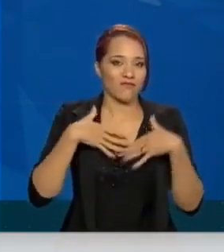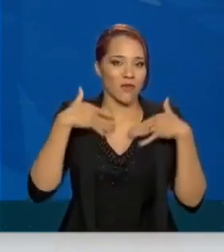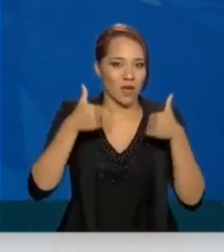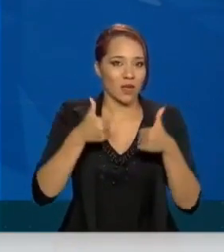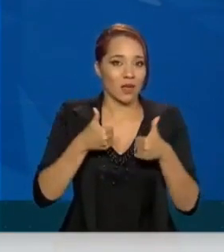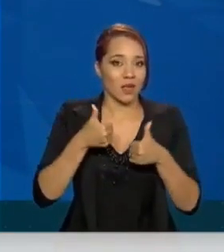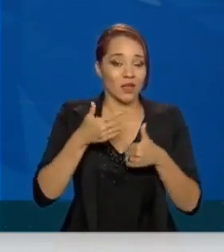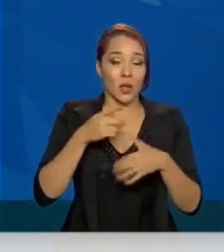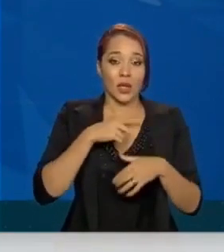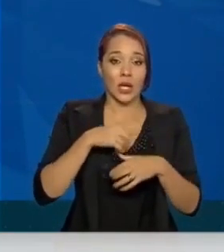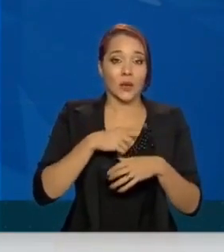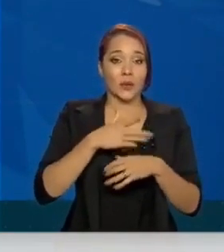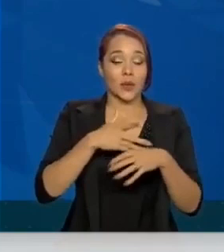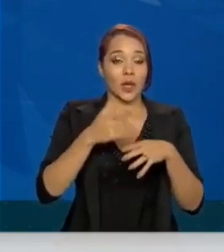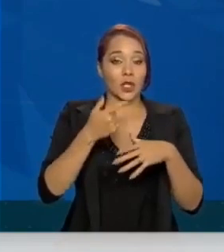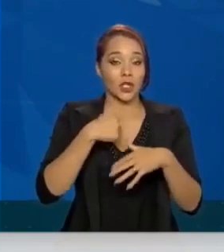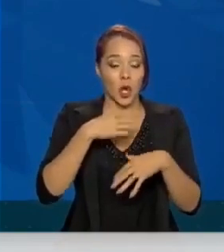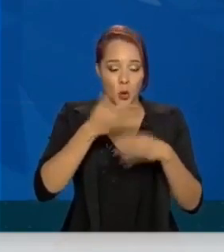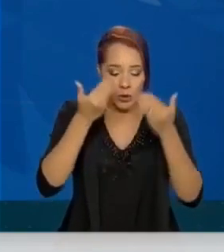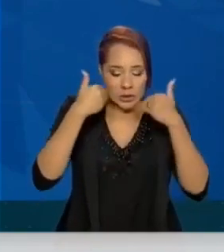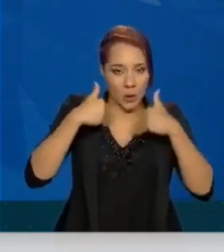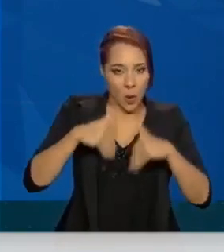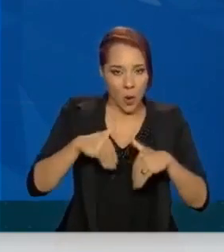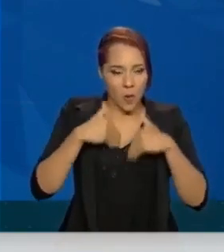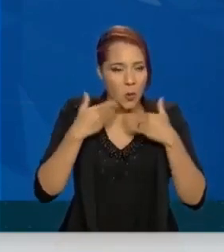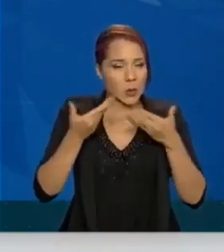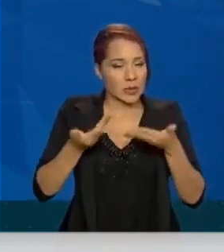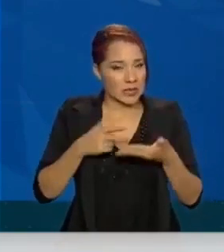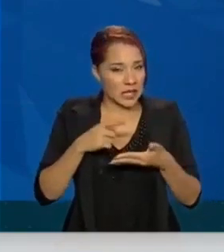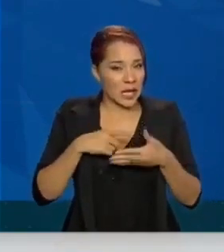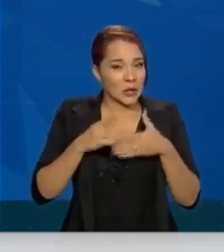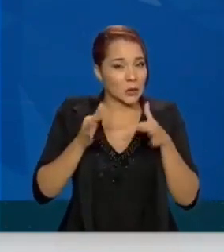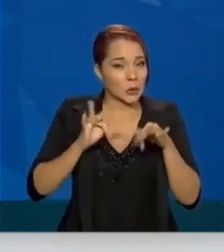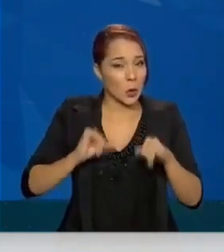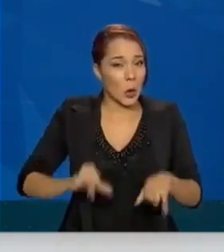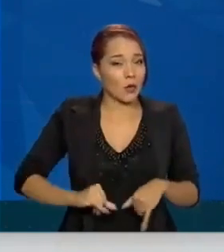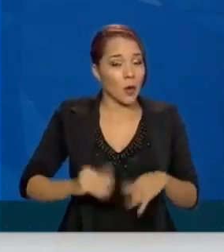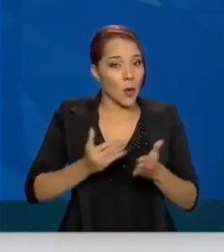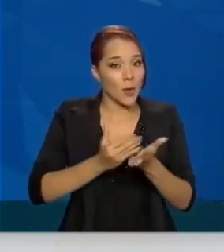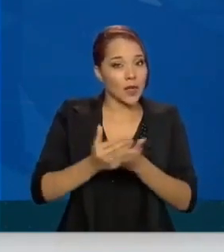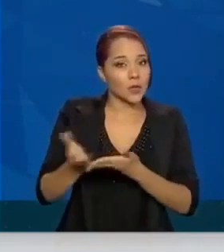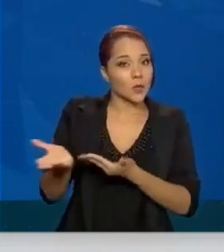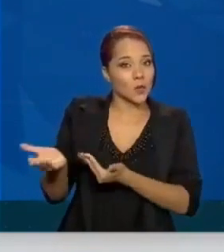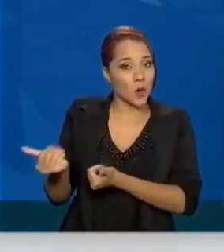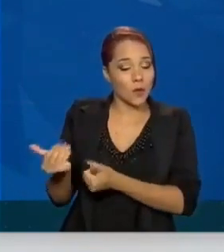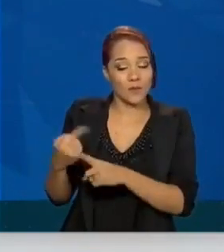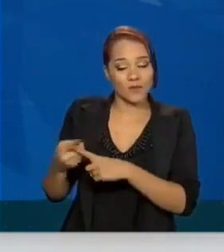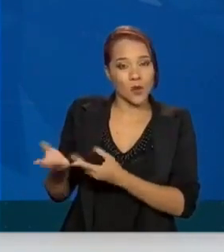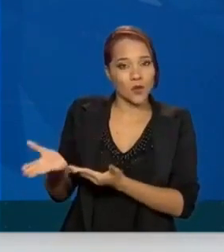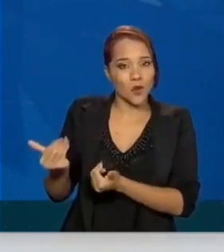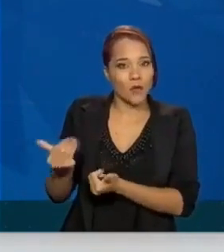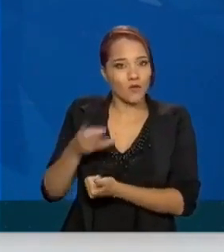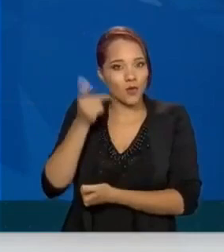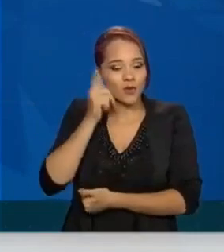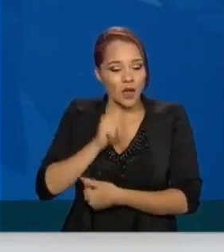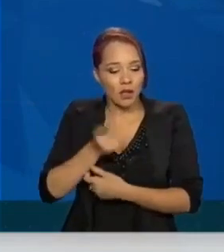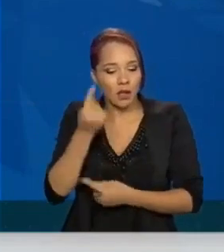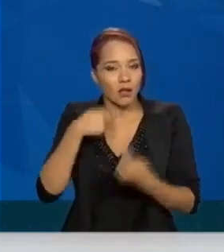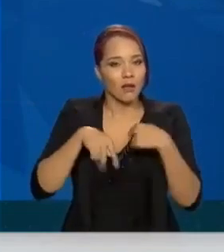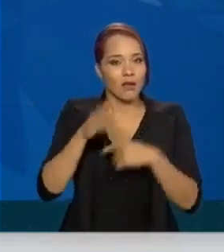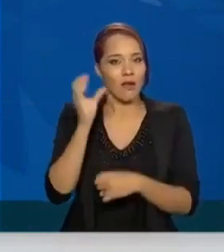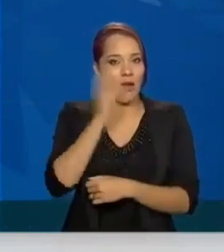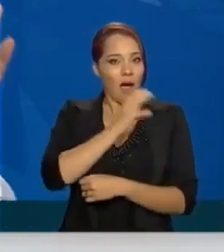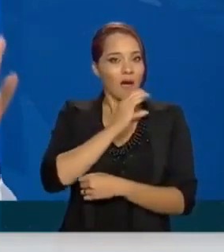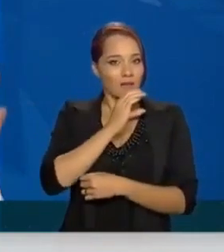primeira onda, o sistema sofre, por isso que a gente fala, começa com os jovens, porque o jovem recupera mais rápido, ele